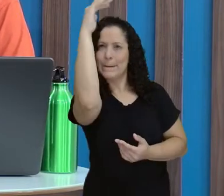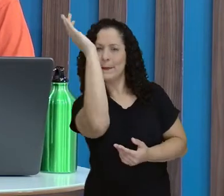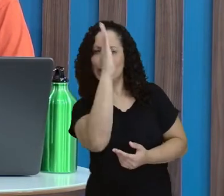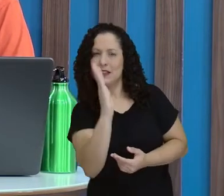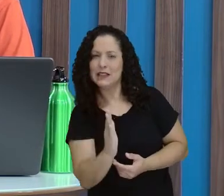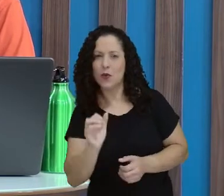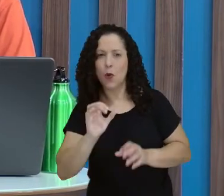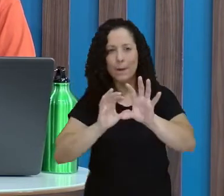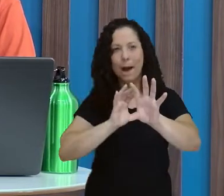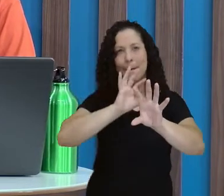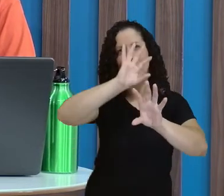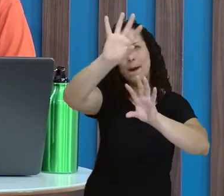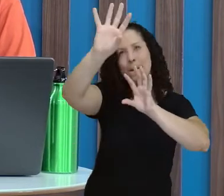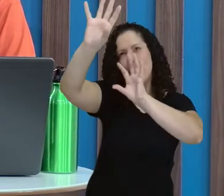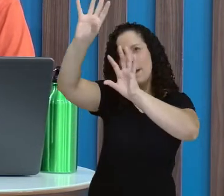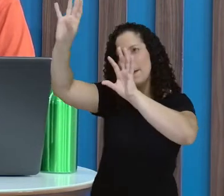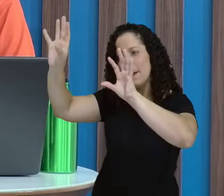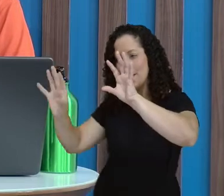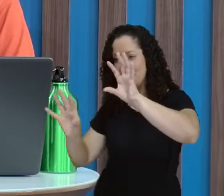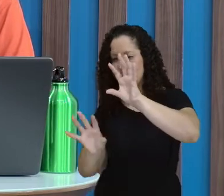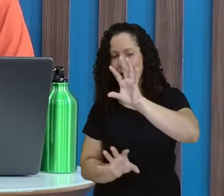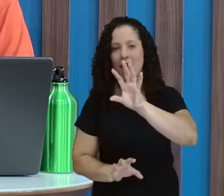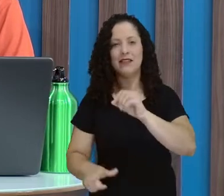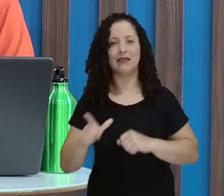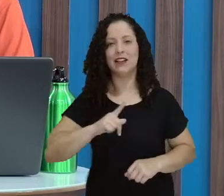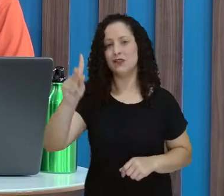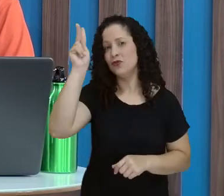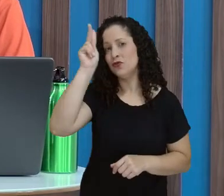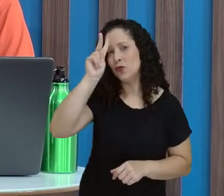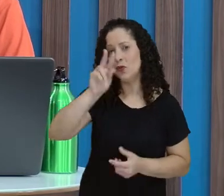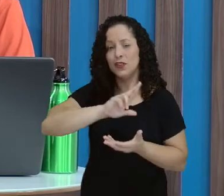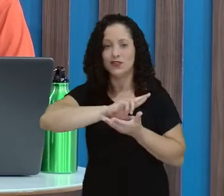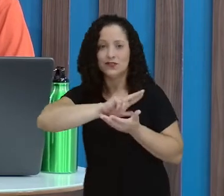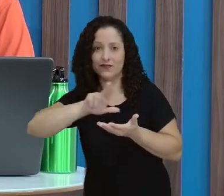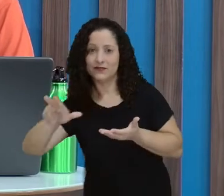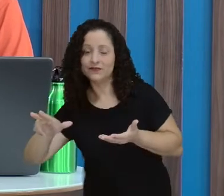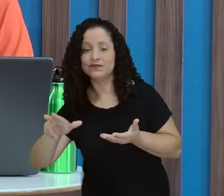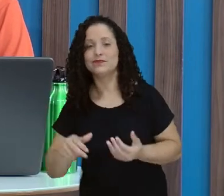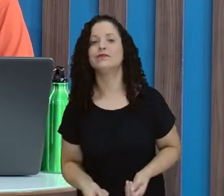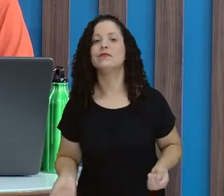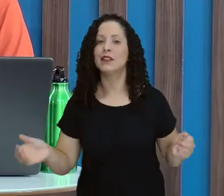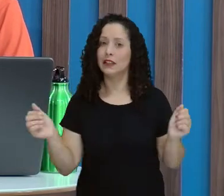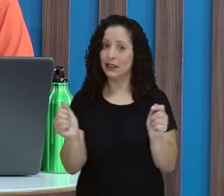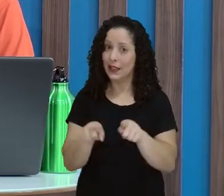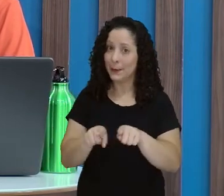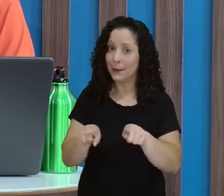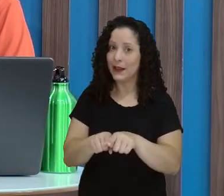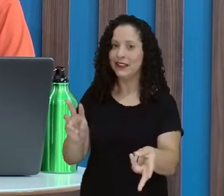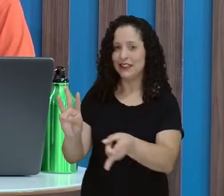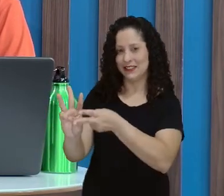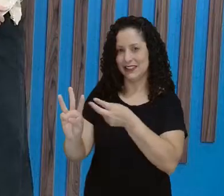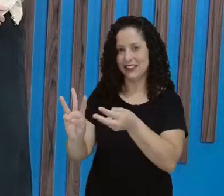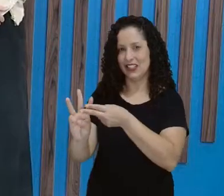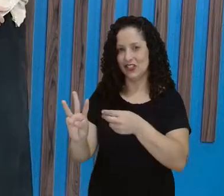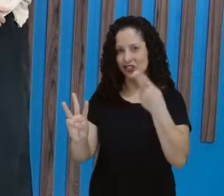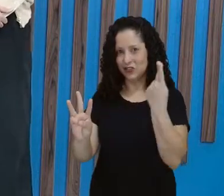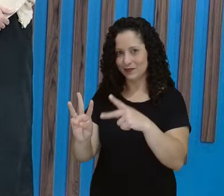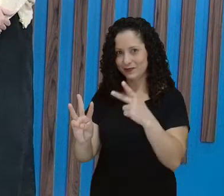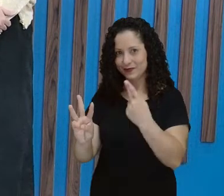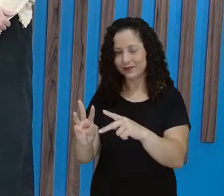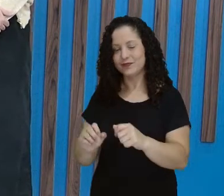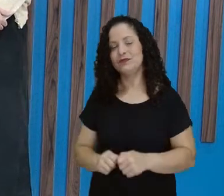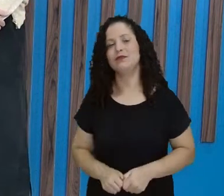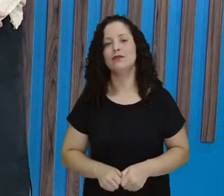tem a sua narrativa, não é? E com o povo indígena não é diferente. É verdade. O povo indígena